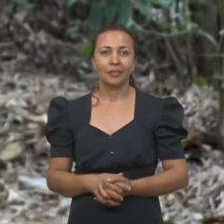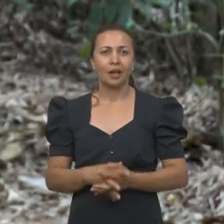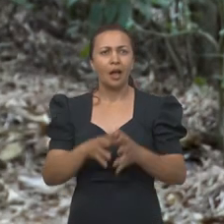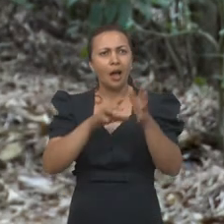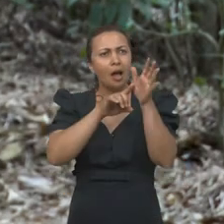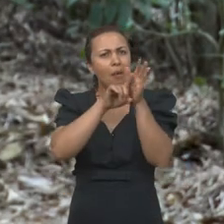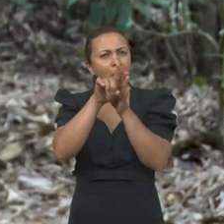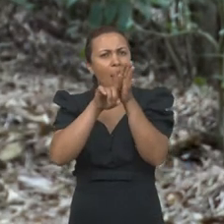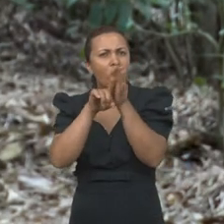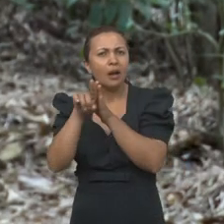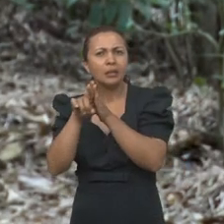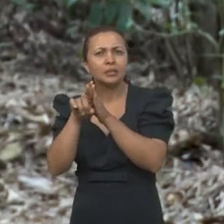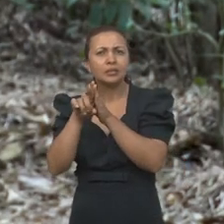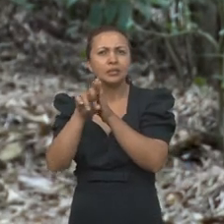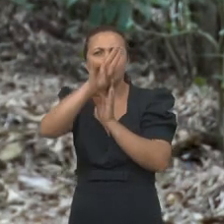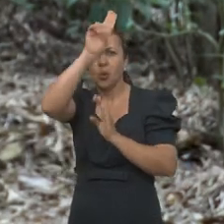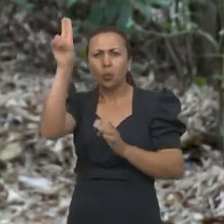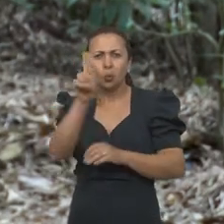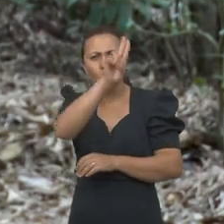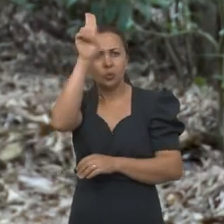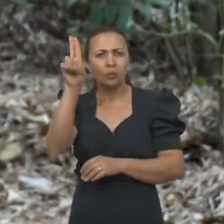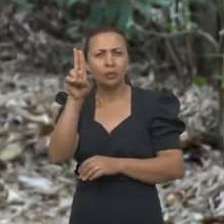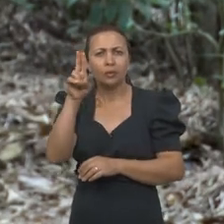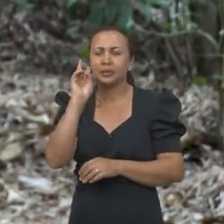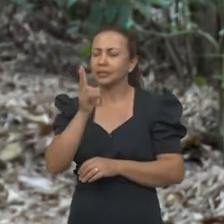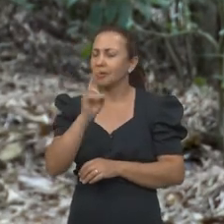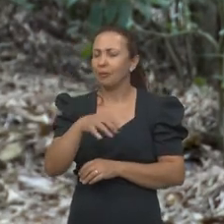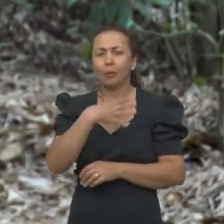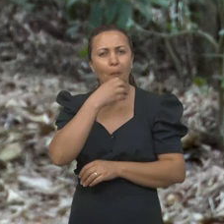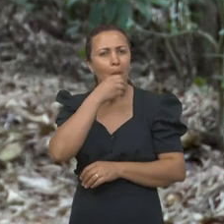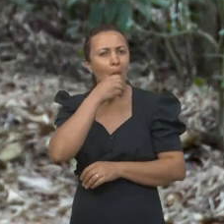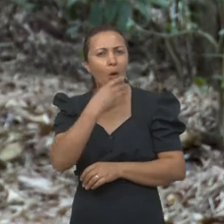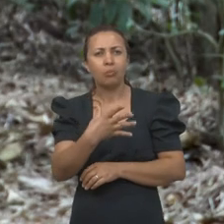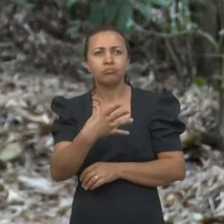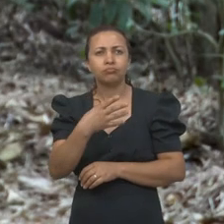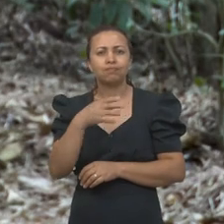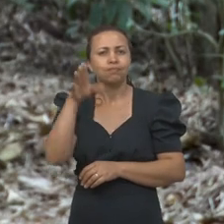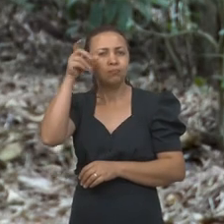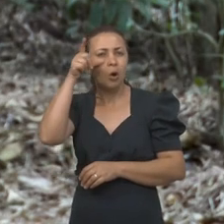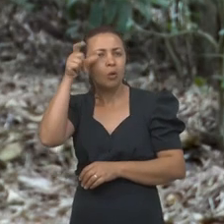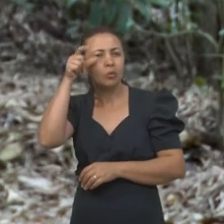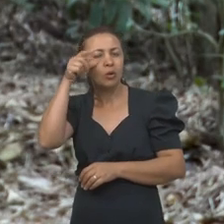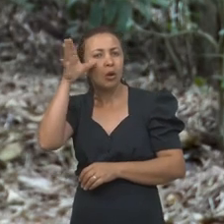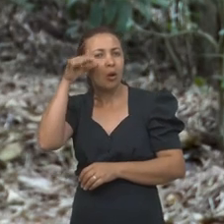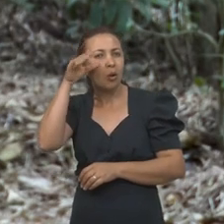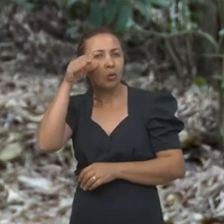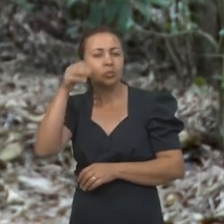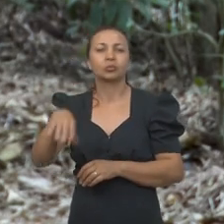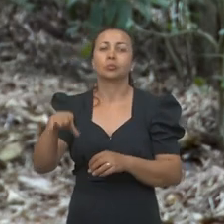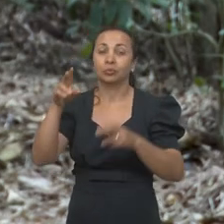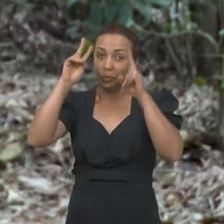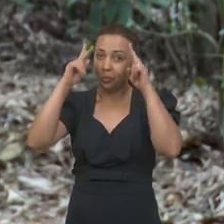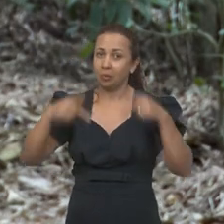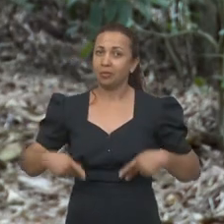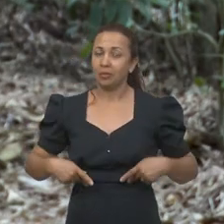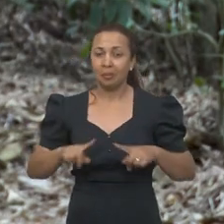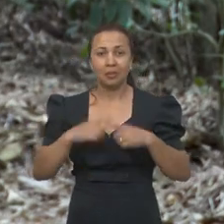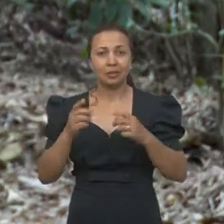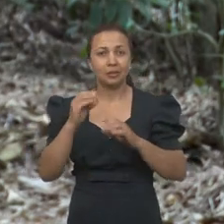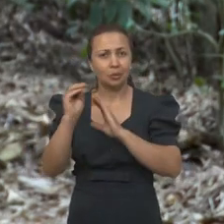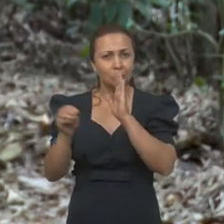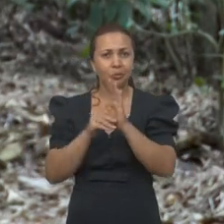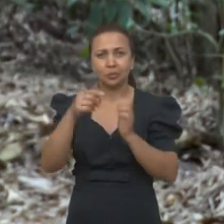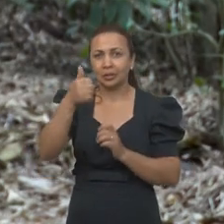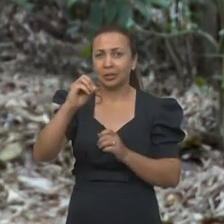A exploração do universo sempre foi uma das jornadas mais fascinantes desenvolvidas pelo ser humano e que nas últimas décadas